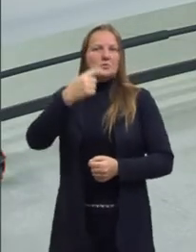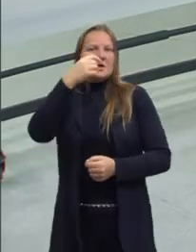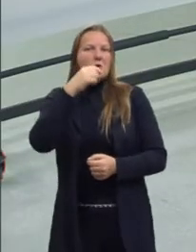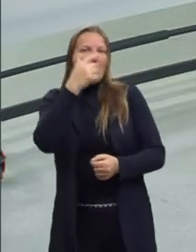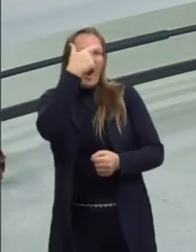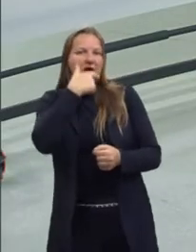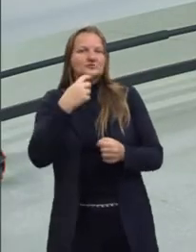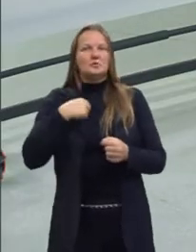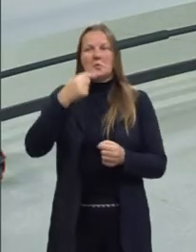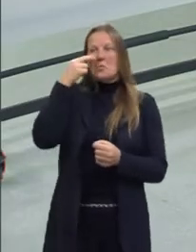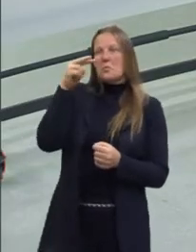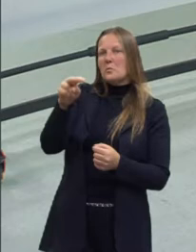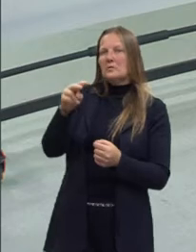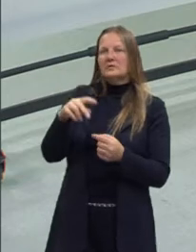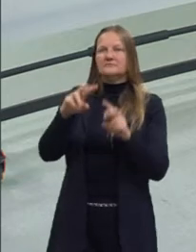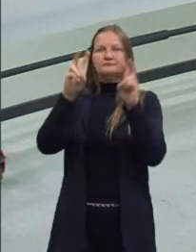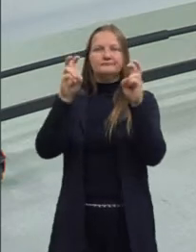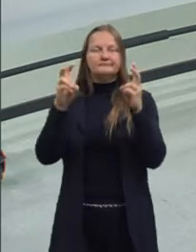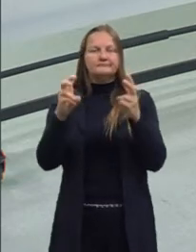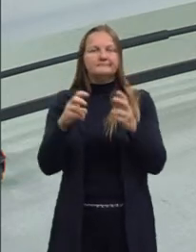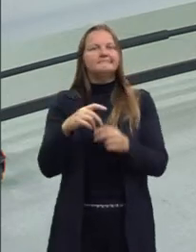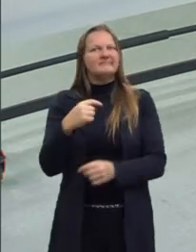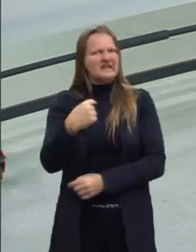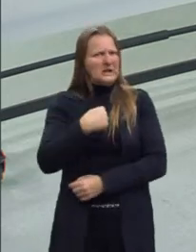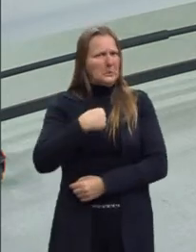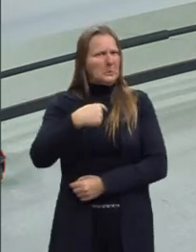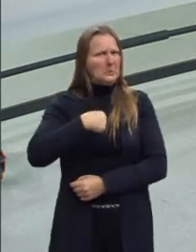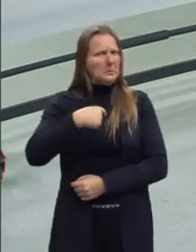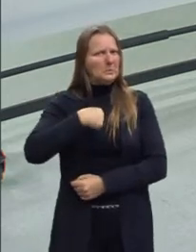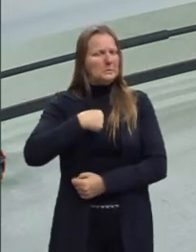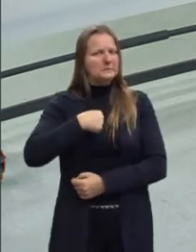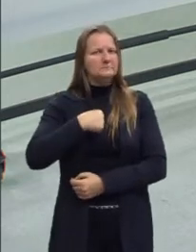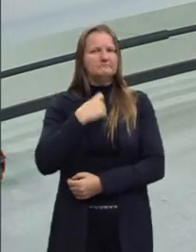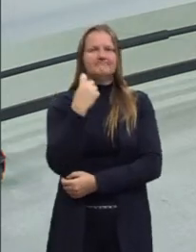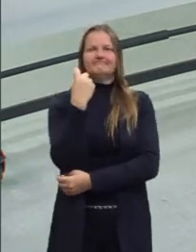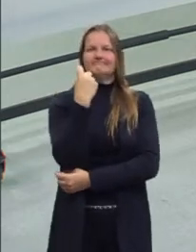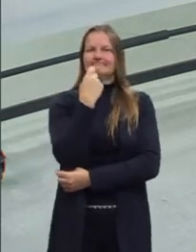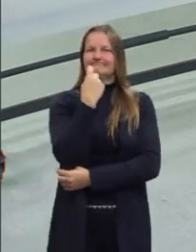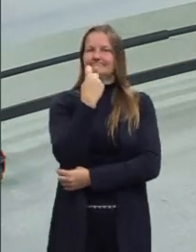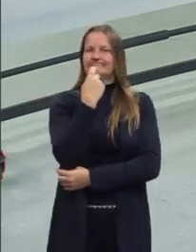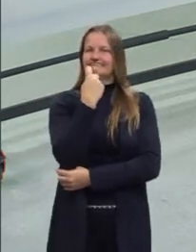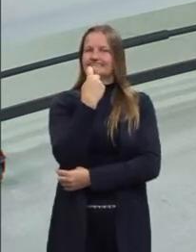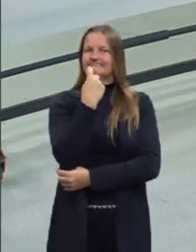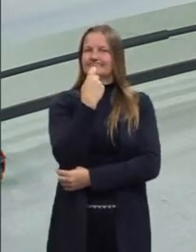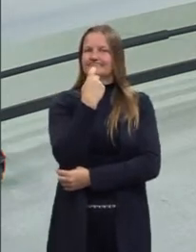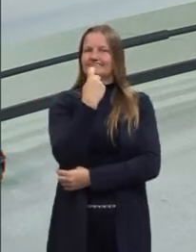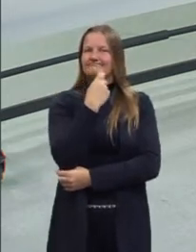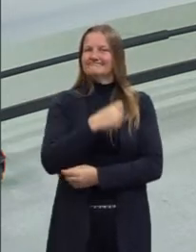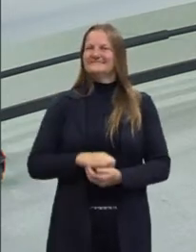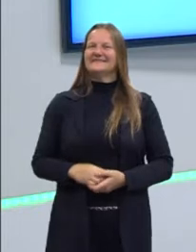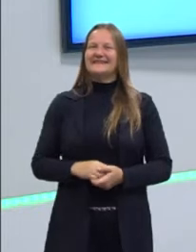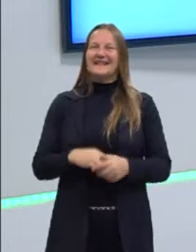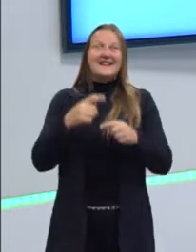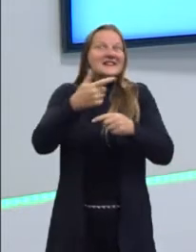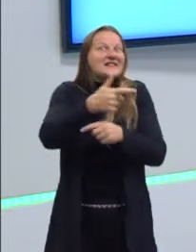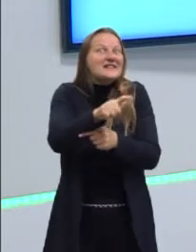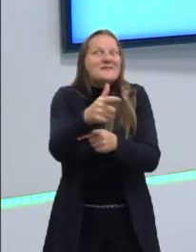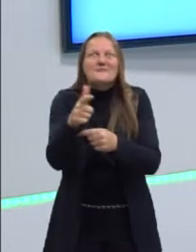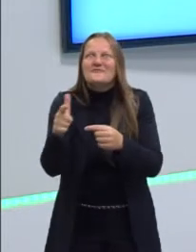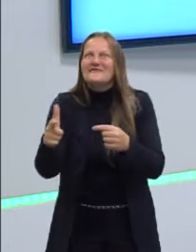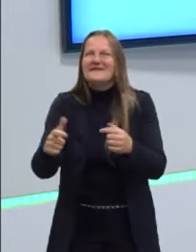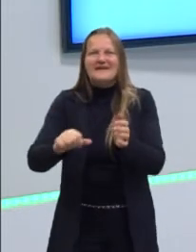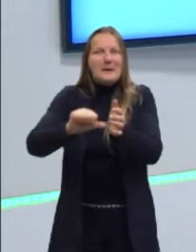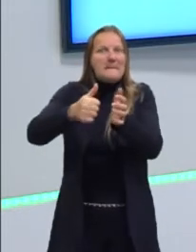eu enxergo essa temática e essa problemática de tal maneira. Eu nada, não tem essa primeira pessoa.